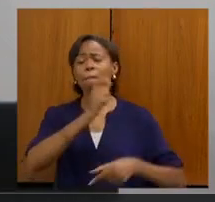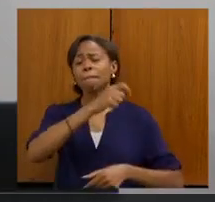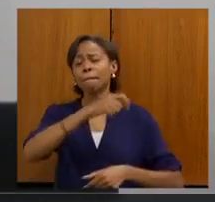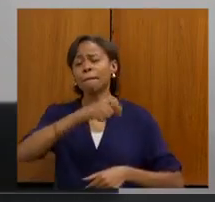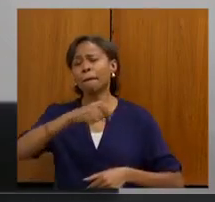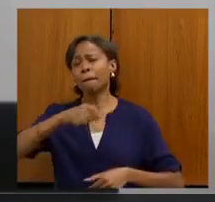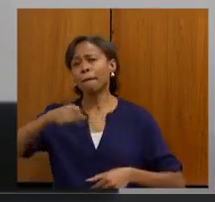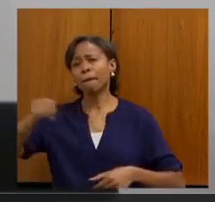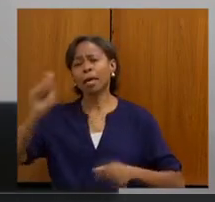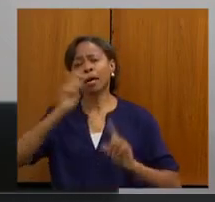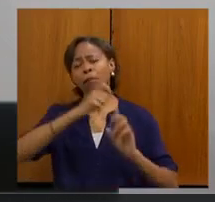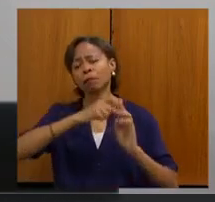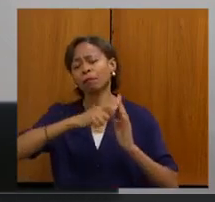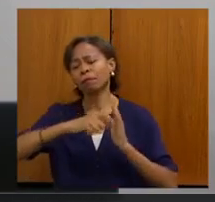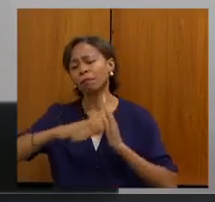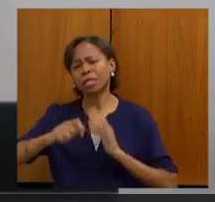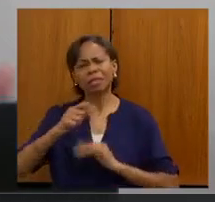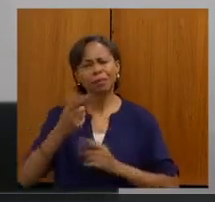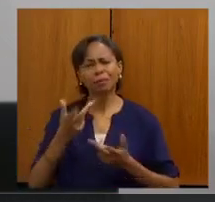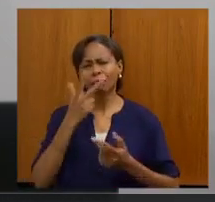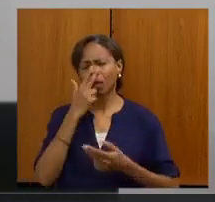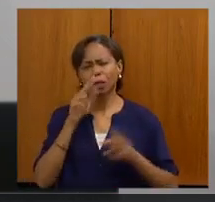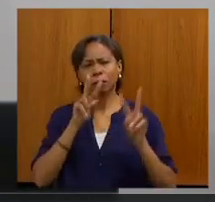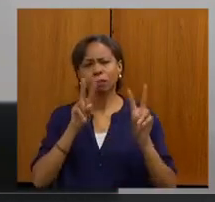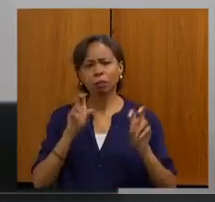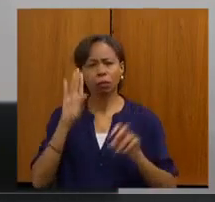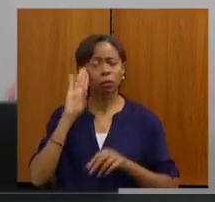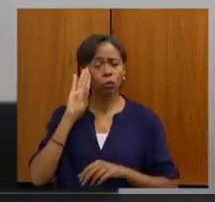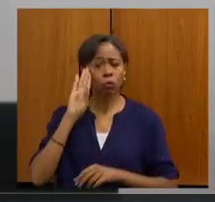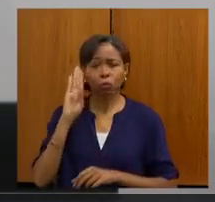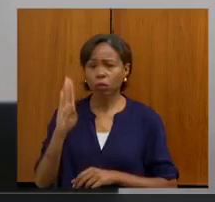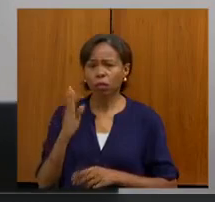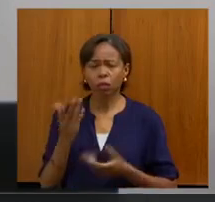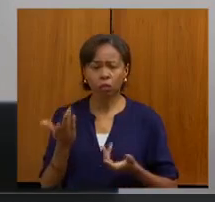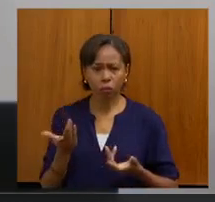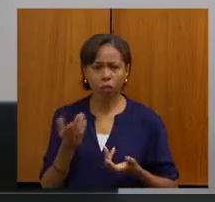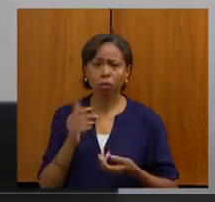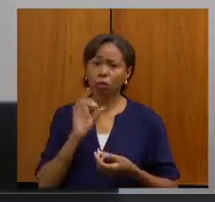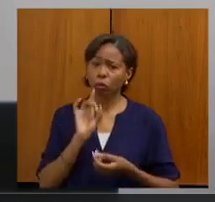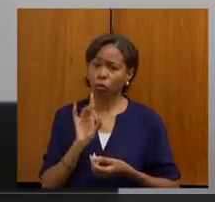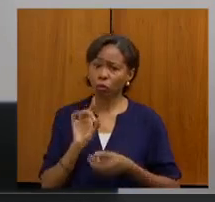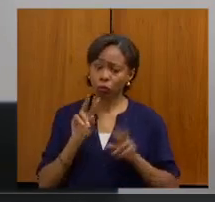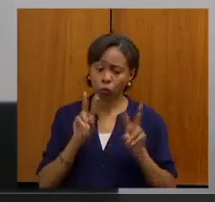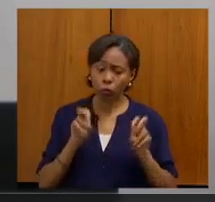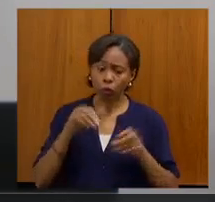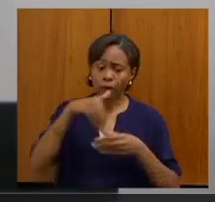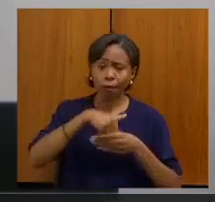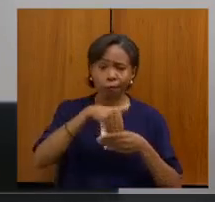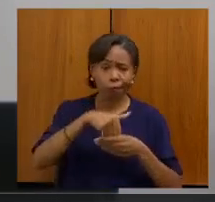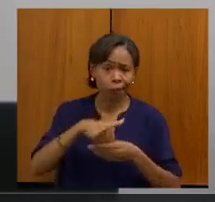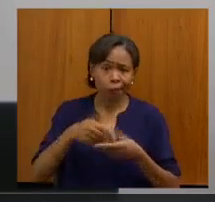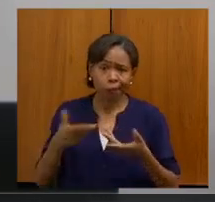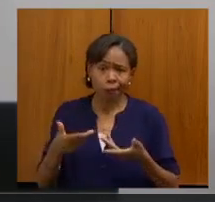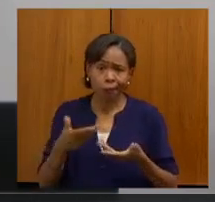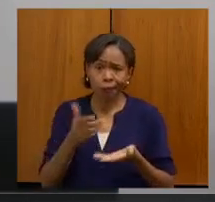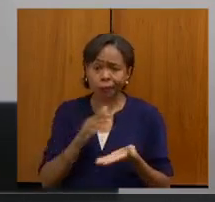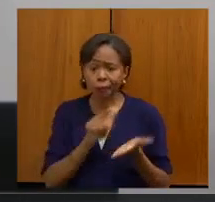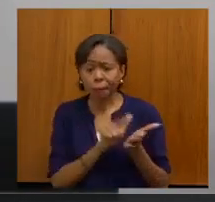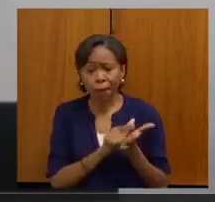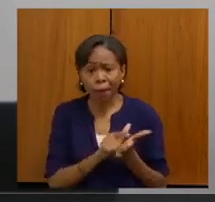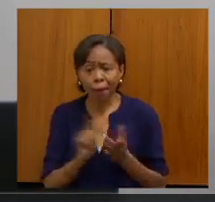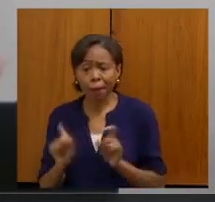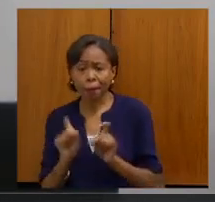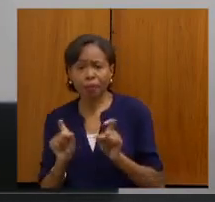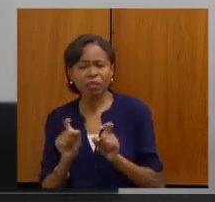do Congresso e do Senado, discutir o voto, a questão das eleições. Não sei até que ponto isso tem tanta